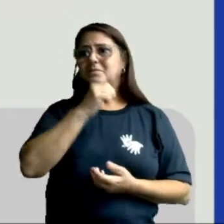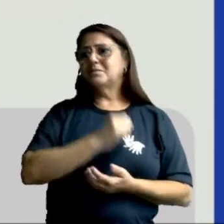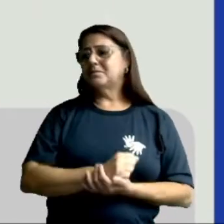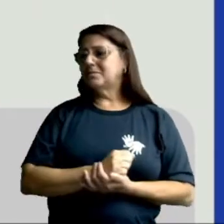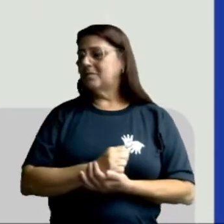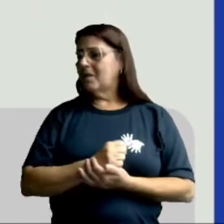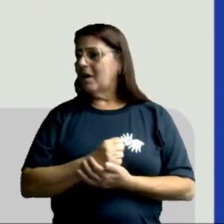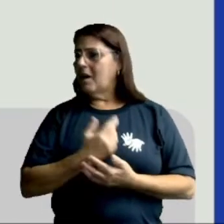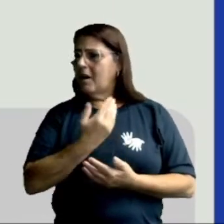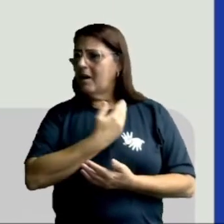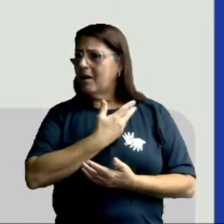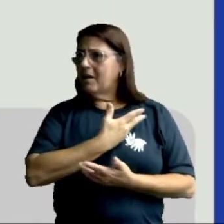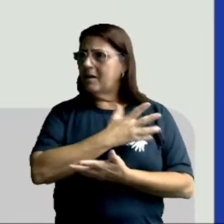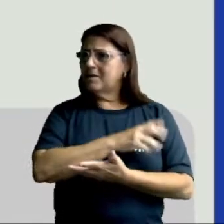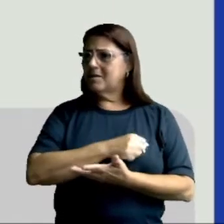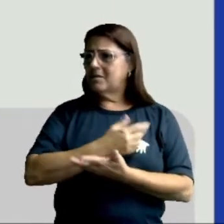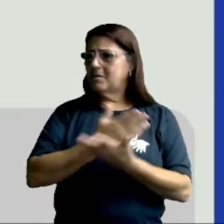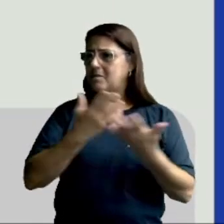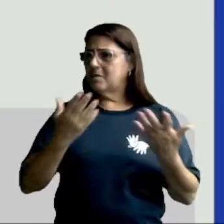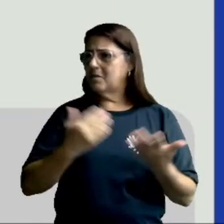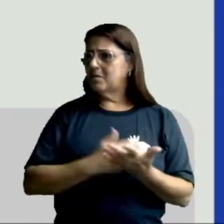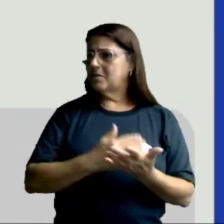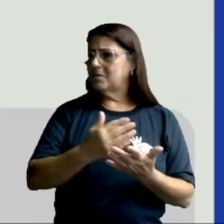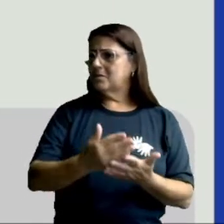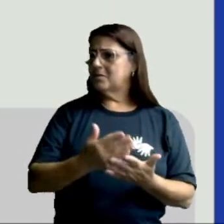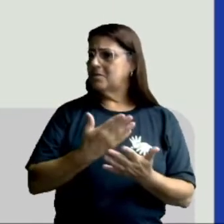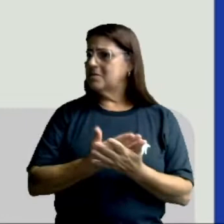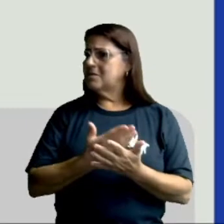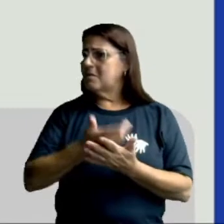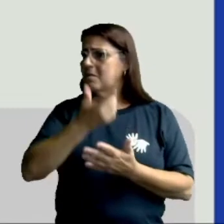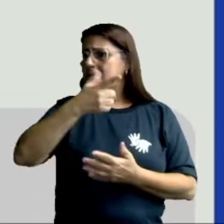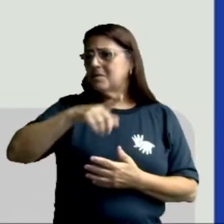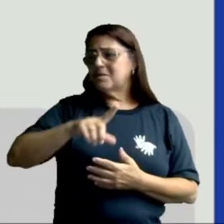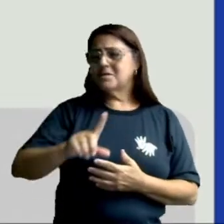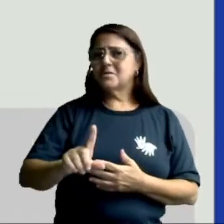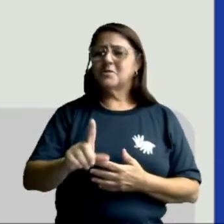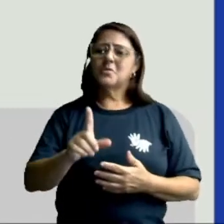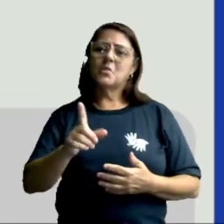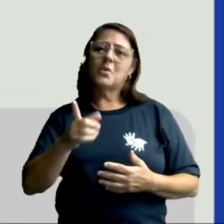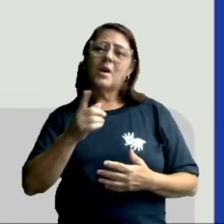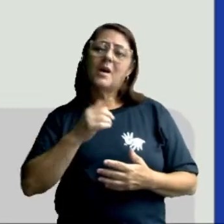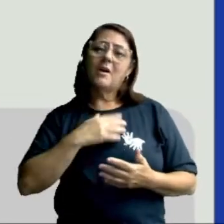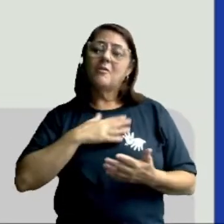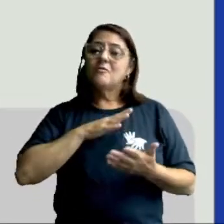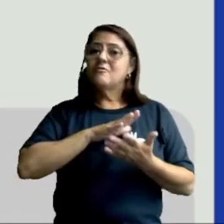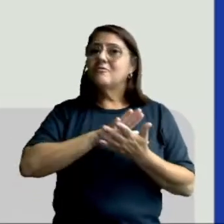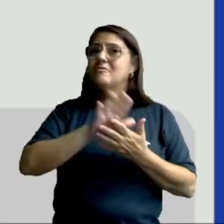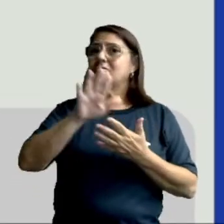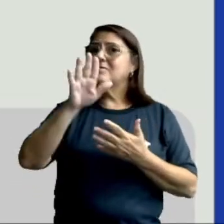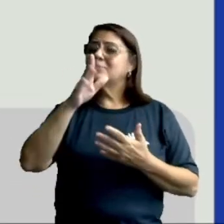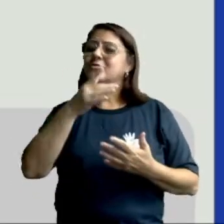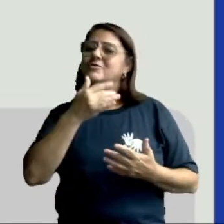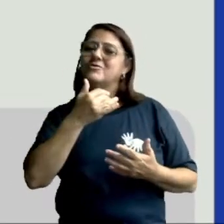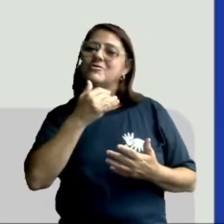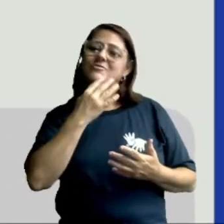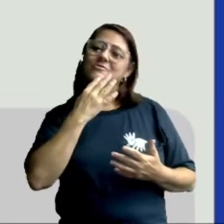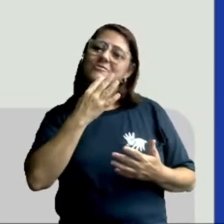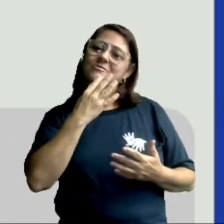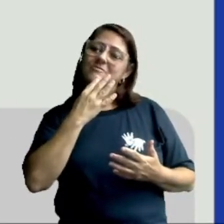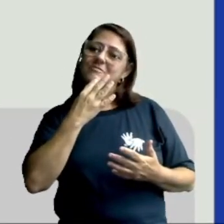Queridos alunos, hoje iniciamos mais uma jornada rumo ao conhecimento.